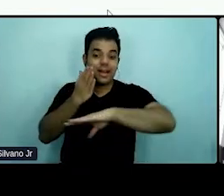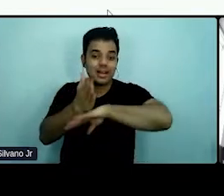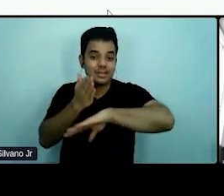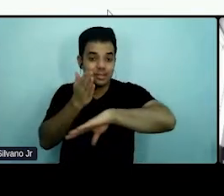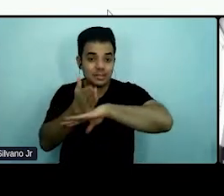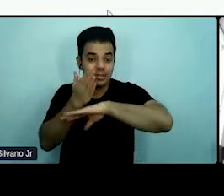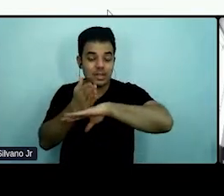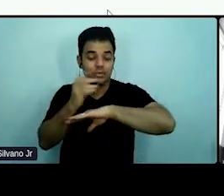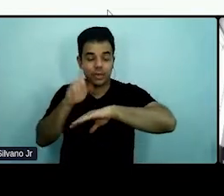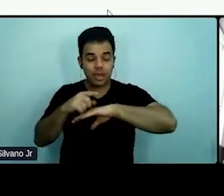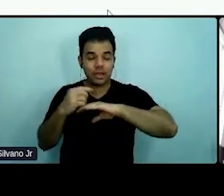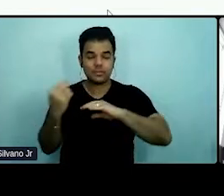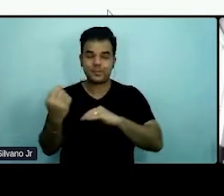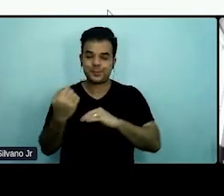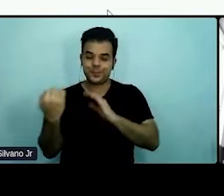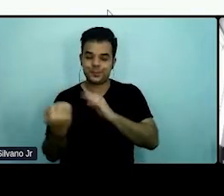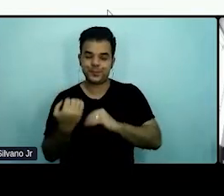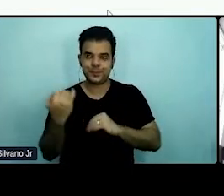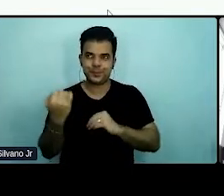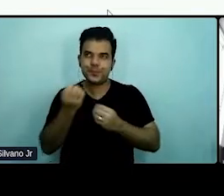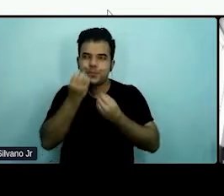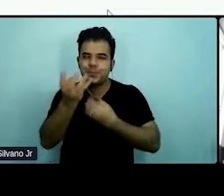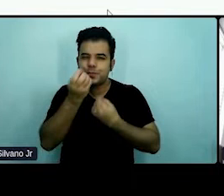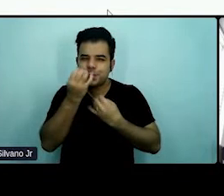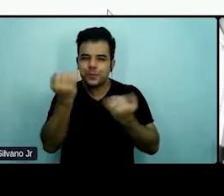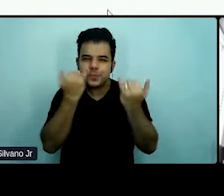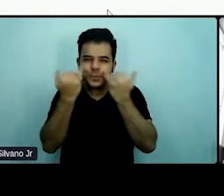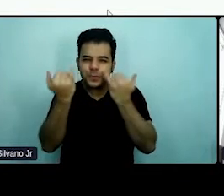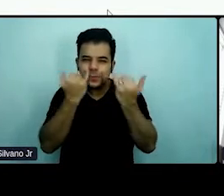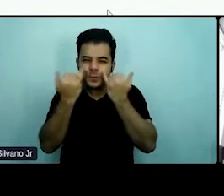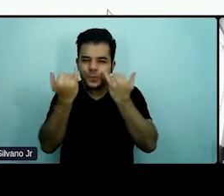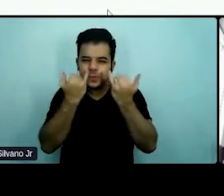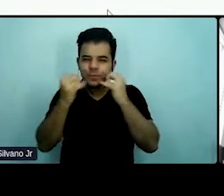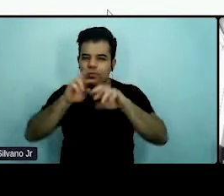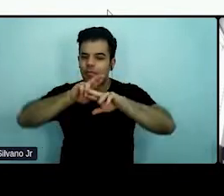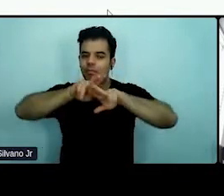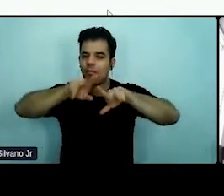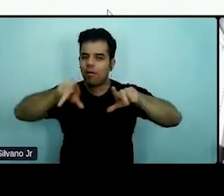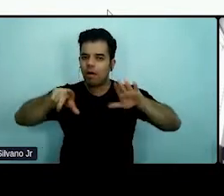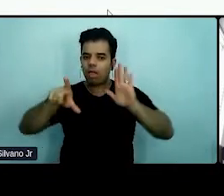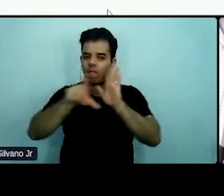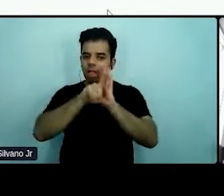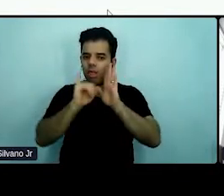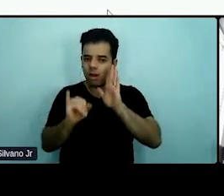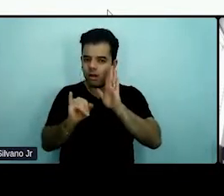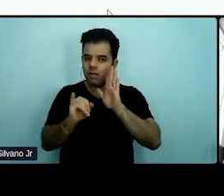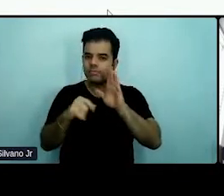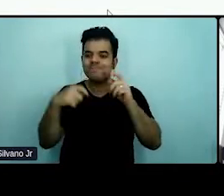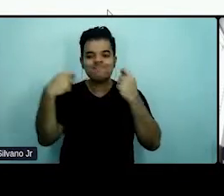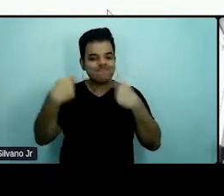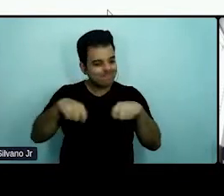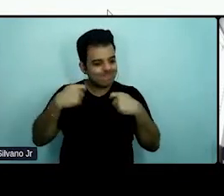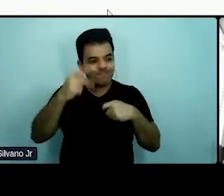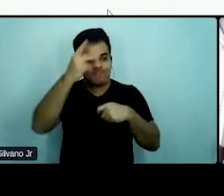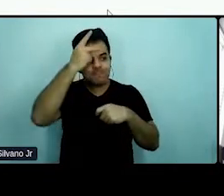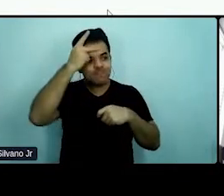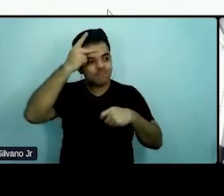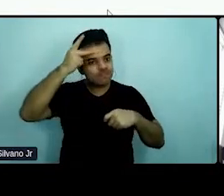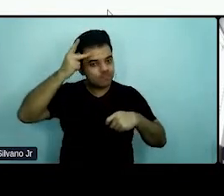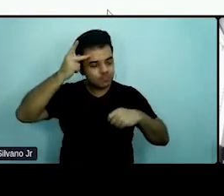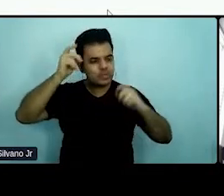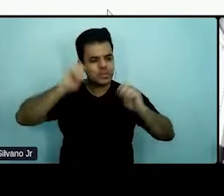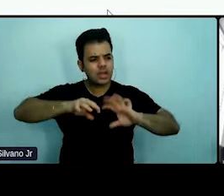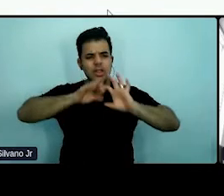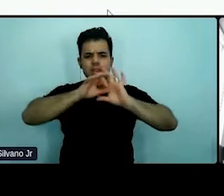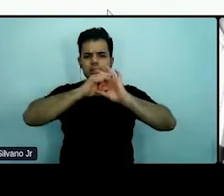legais é uma questão de cidadania que deve ser uma prioridade, deve estar disponível a